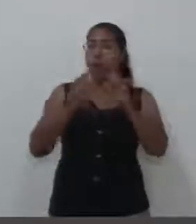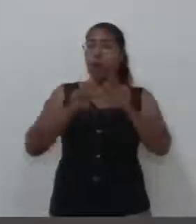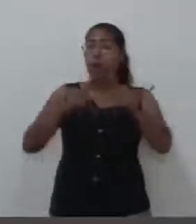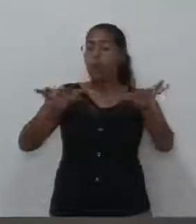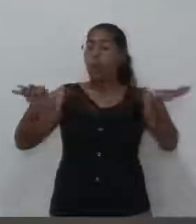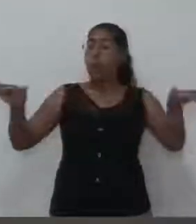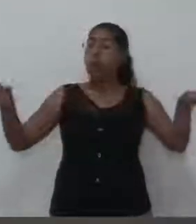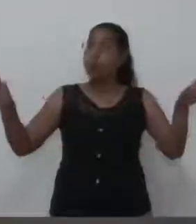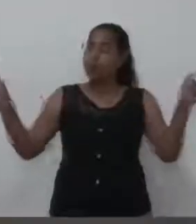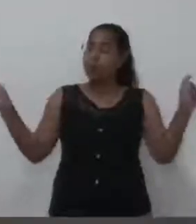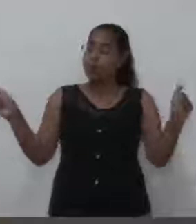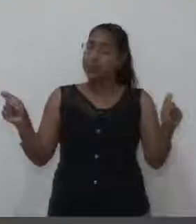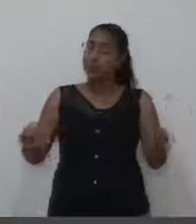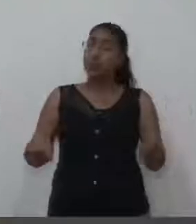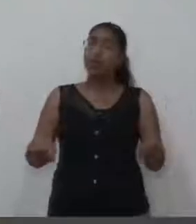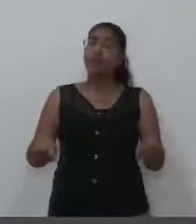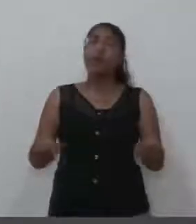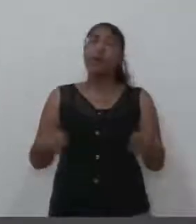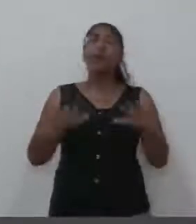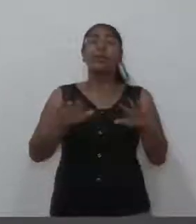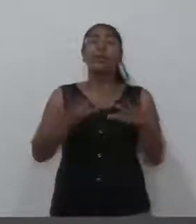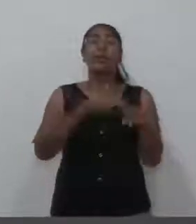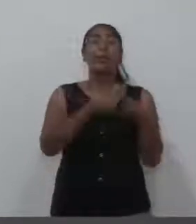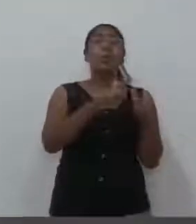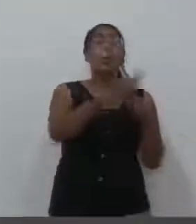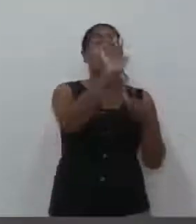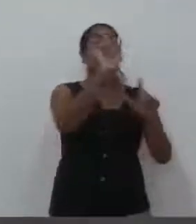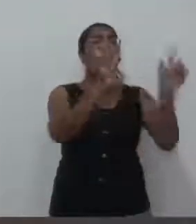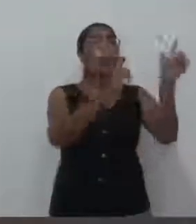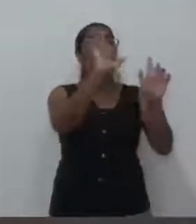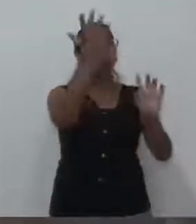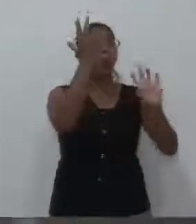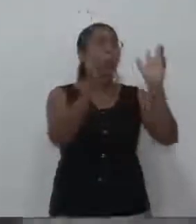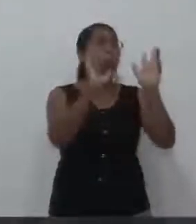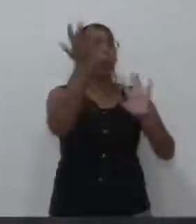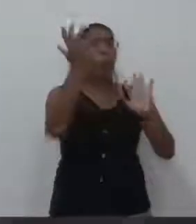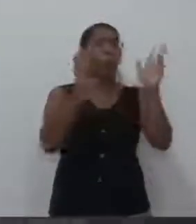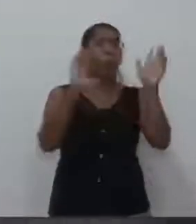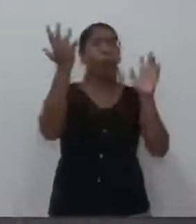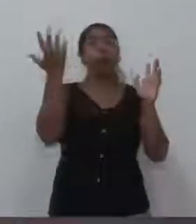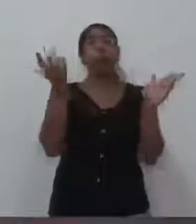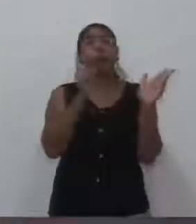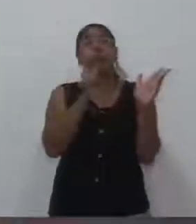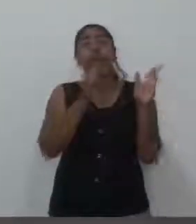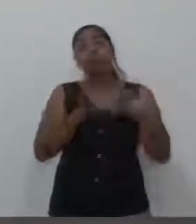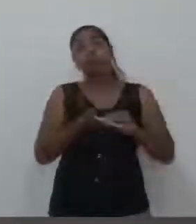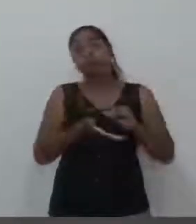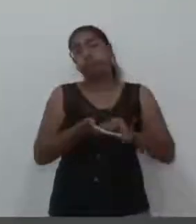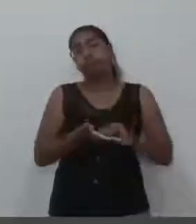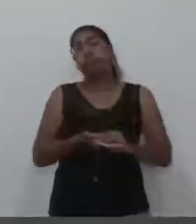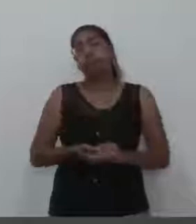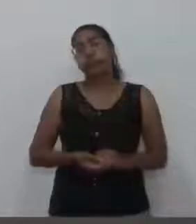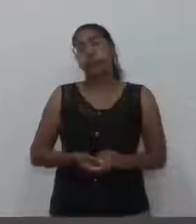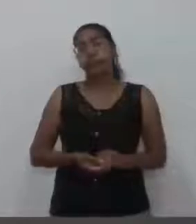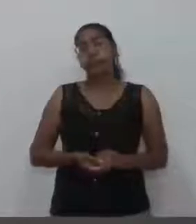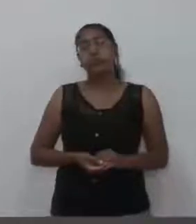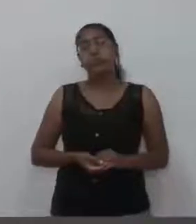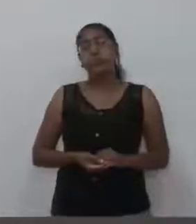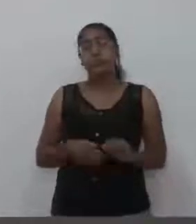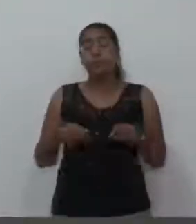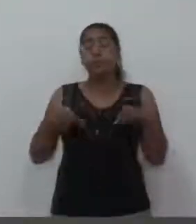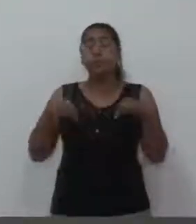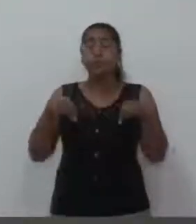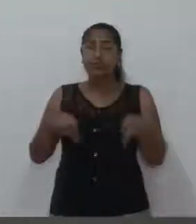está, certamente, gente está tendo outros problemas que têm que ser verificados a fundo, até porque esse período que a gente está vivendo agora,